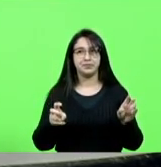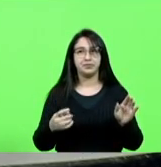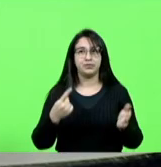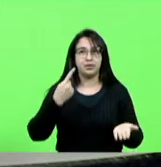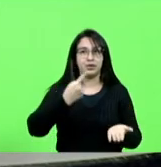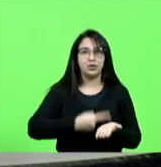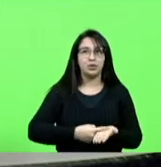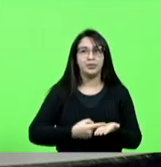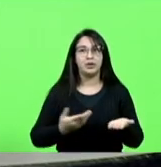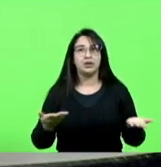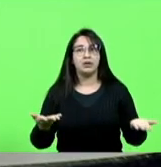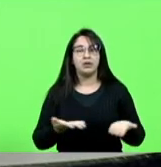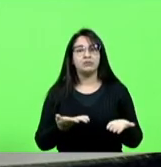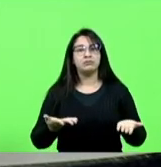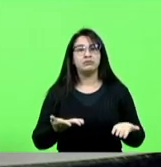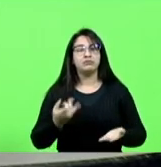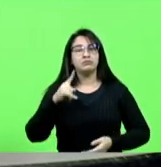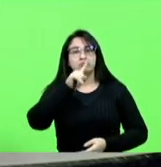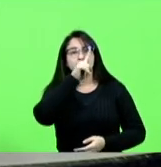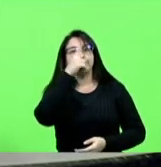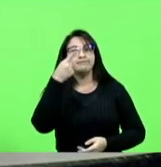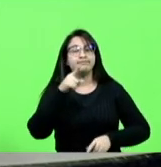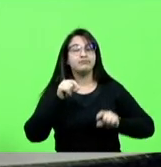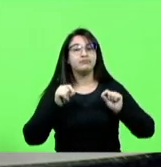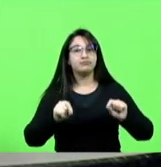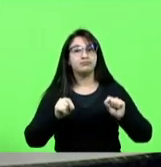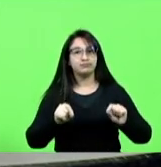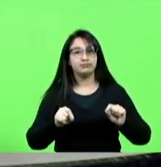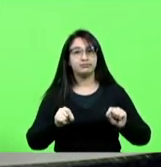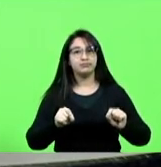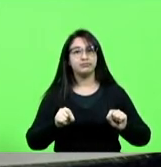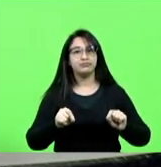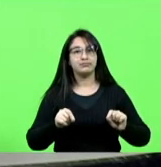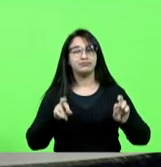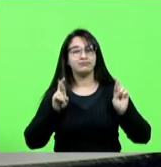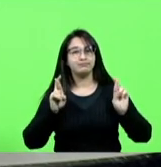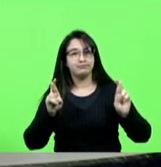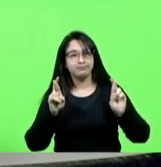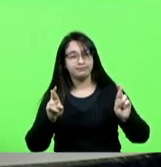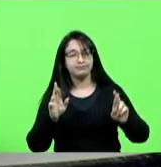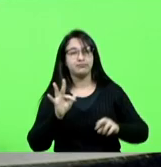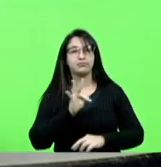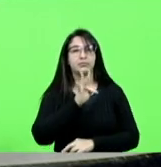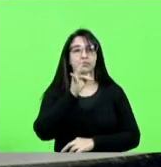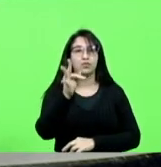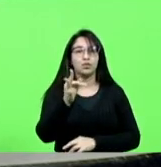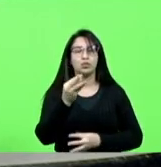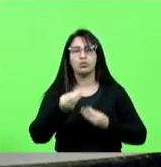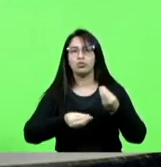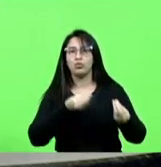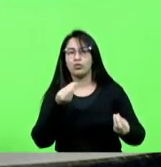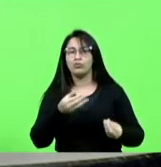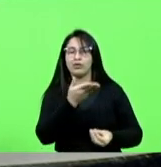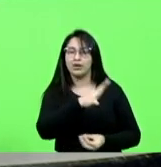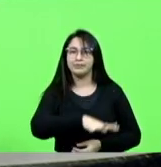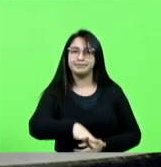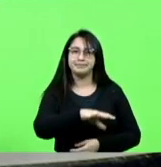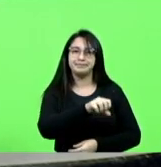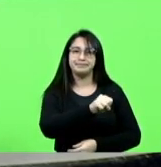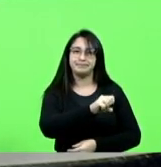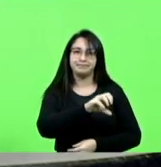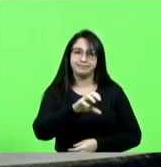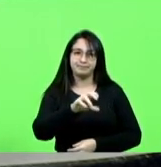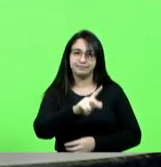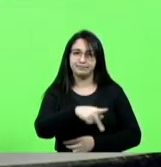uma perspectiva de esperança de futuro para os professores. da mesma